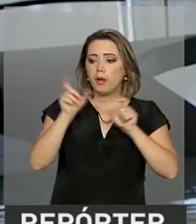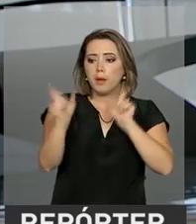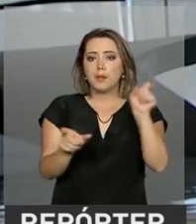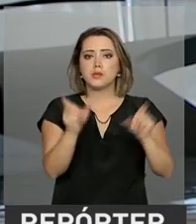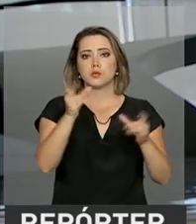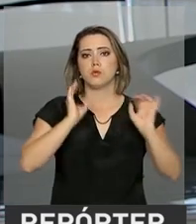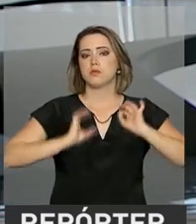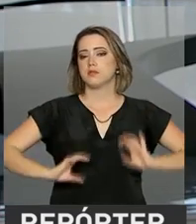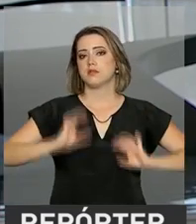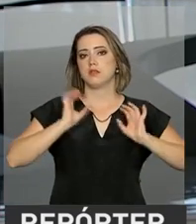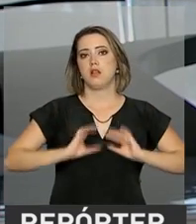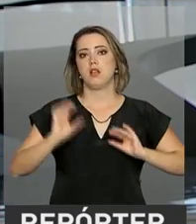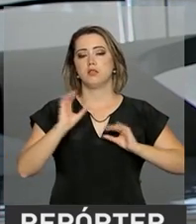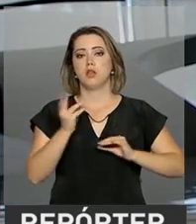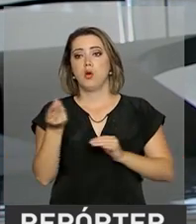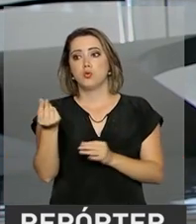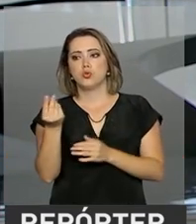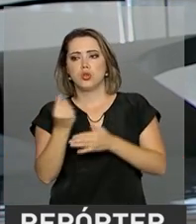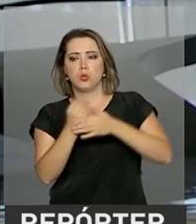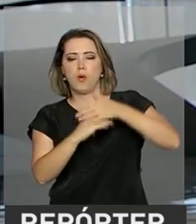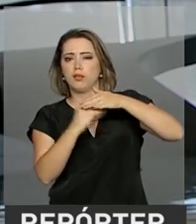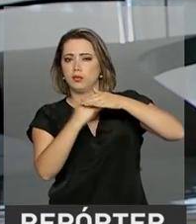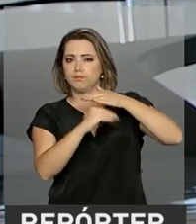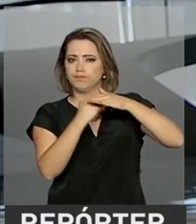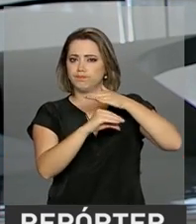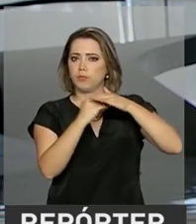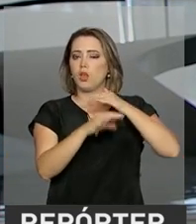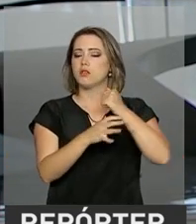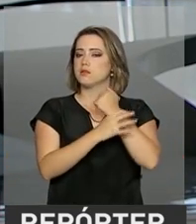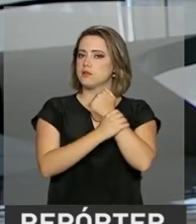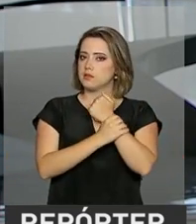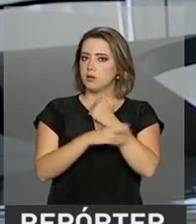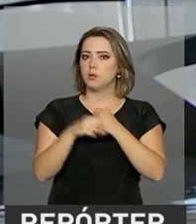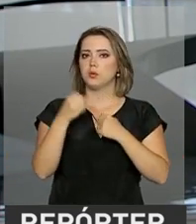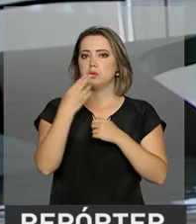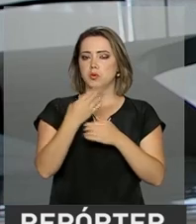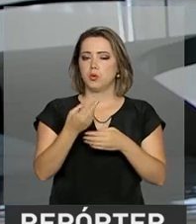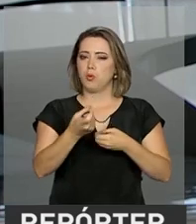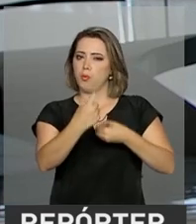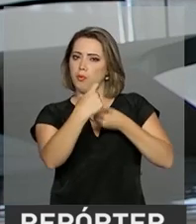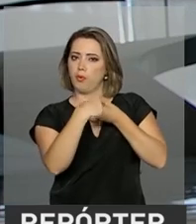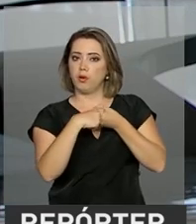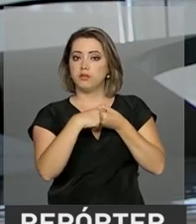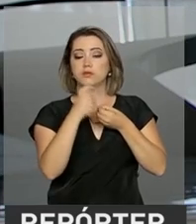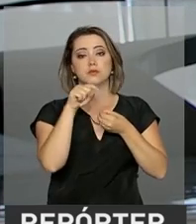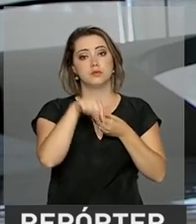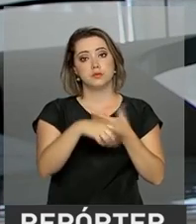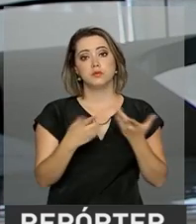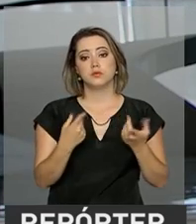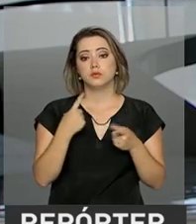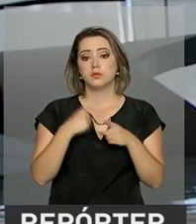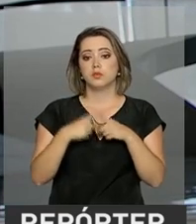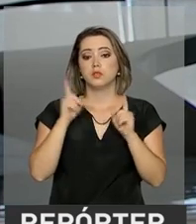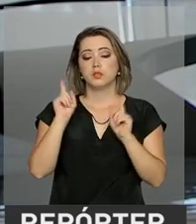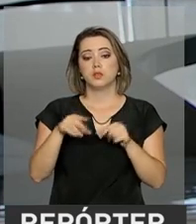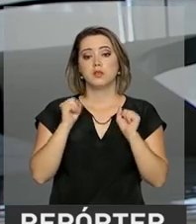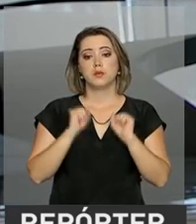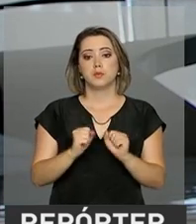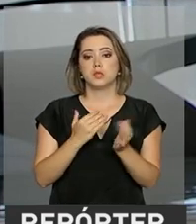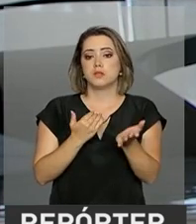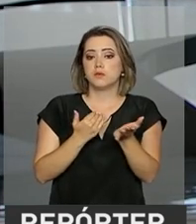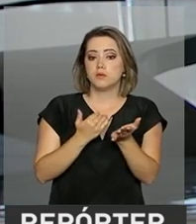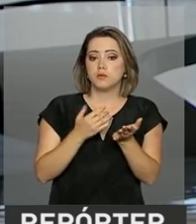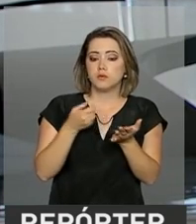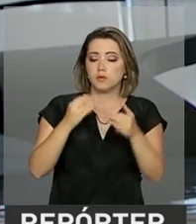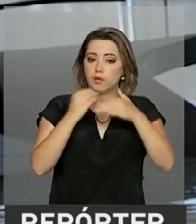títulos da dívida pública brasileira de forma segura e com boa rentabilidade. É possível aplicar a